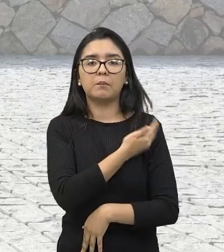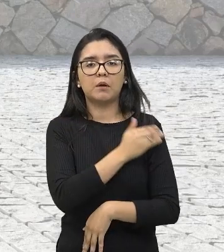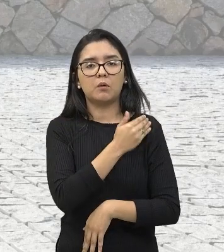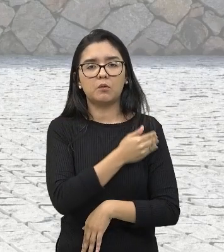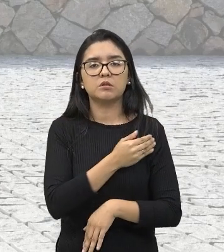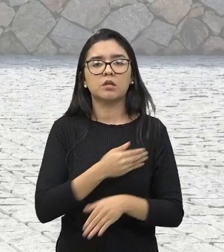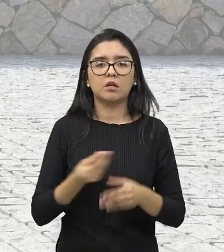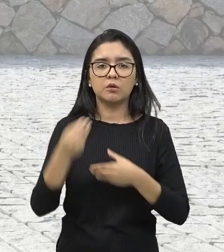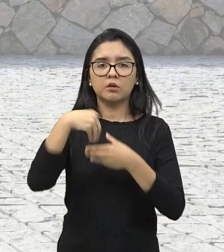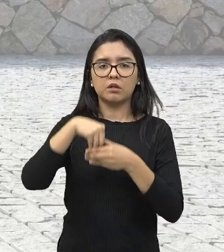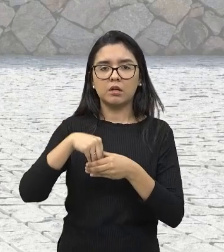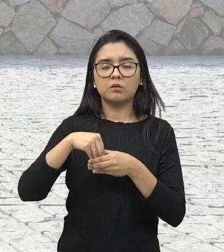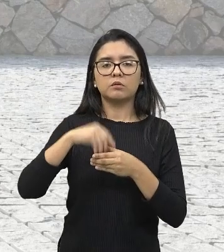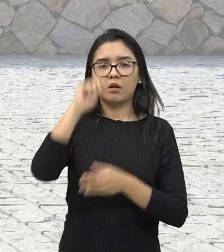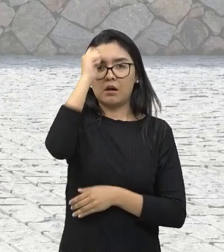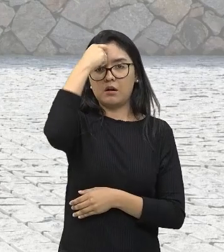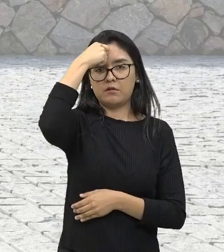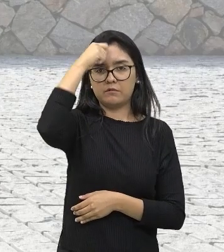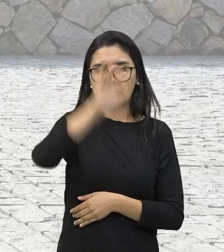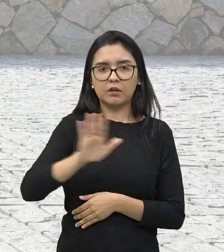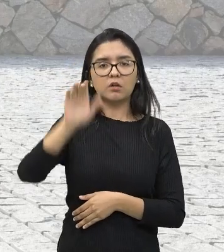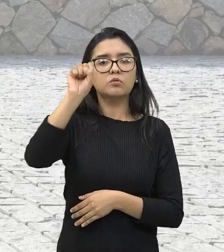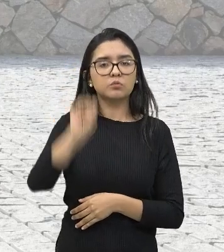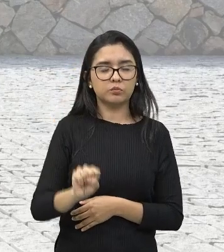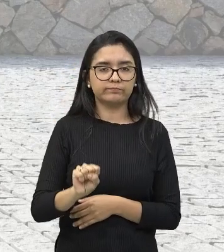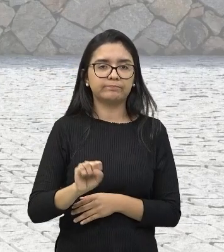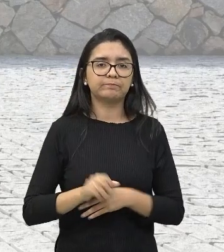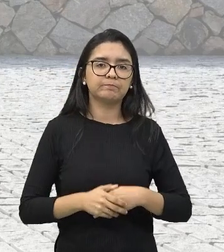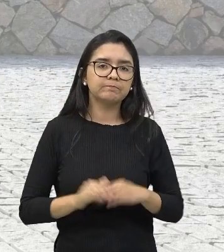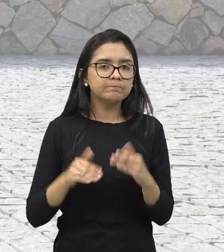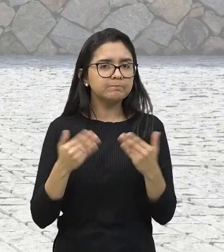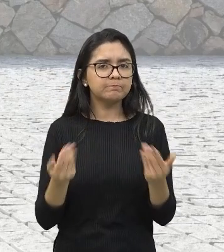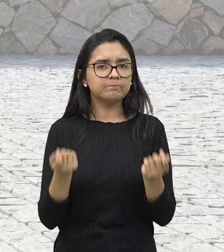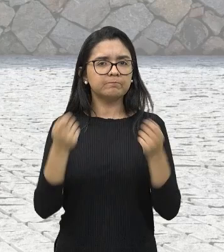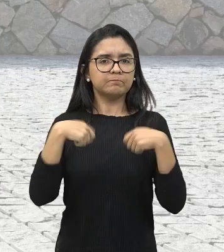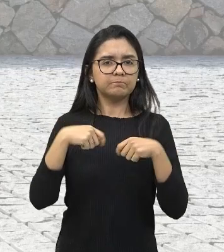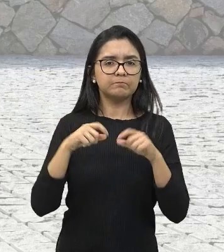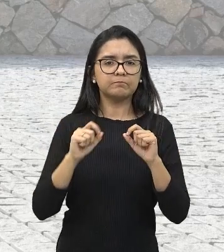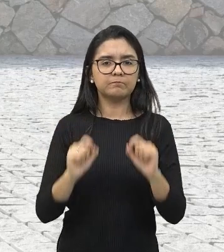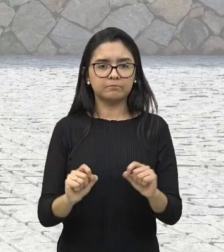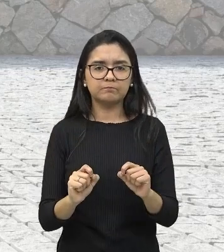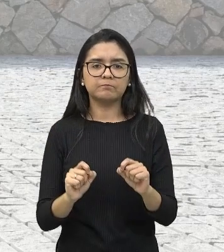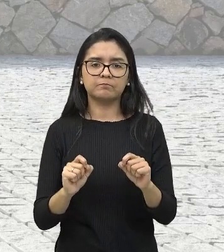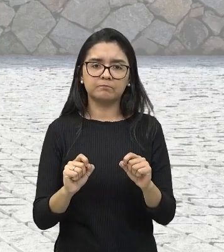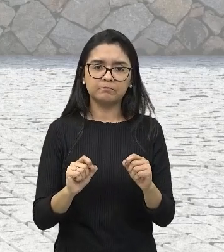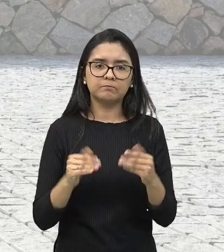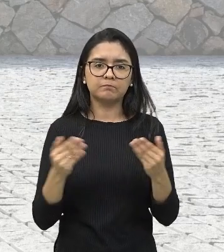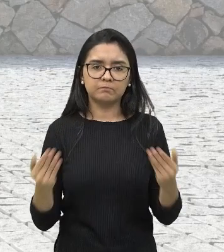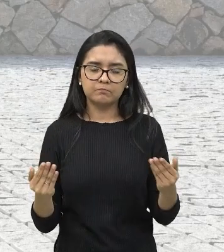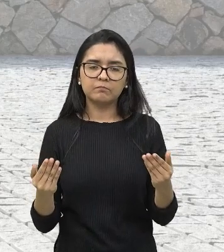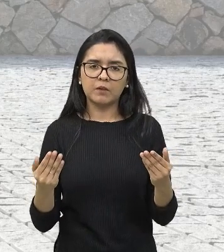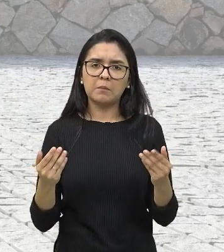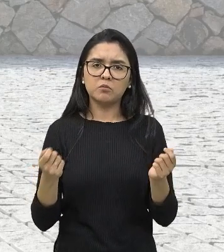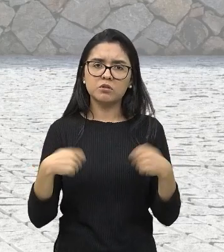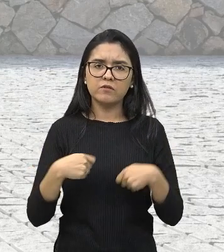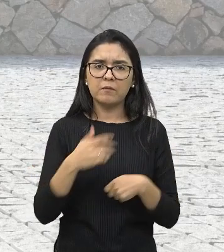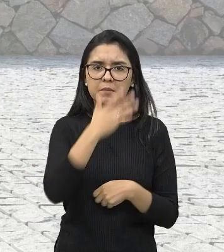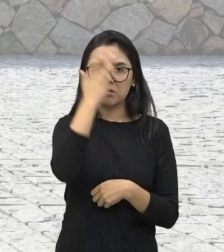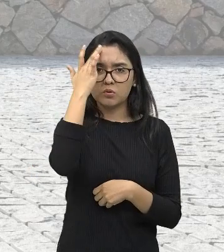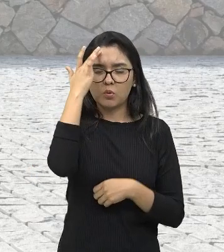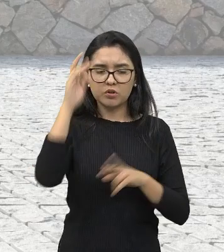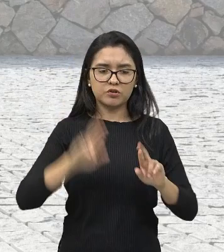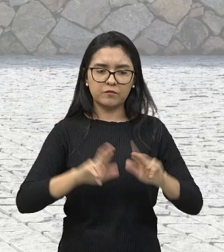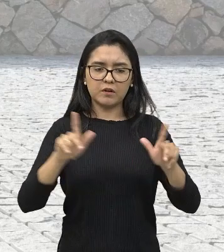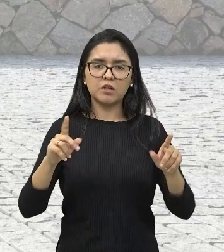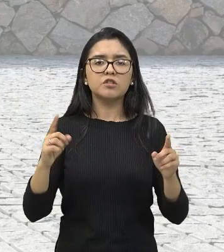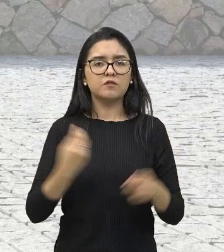da África do Sul. Então, será que não é possível conciliarmos pessoas de cores diferentes no mesmo espaço, convivendo bem? Eu